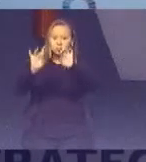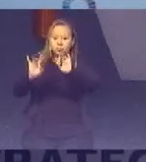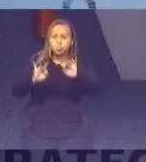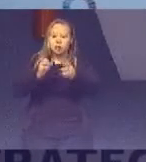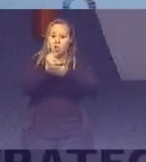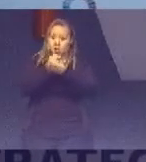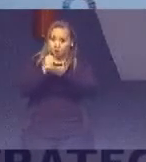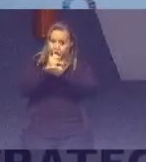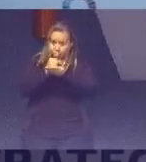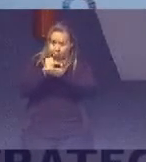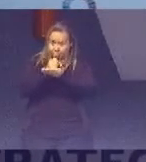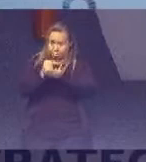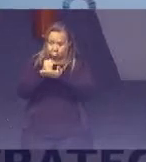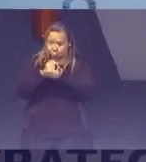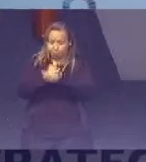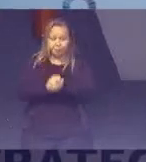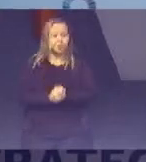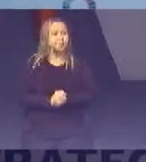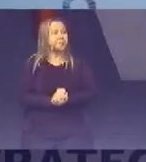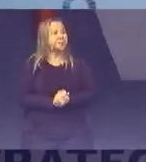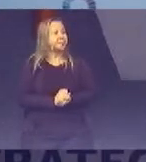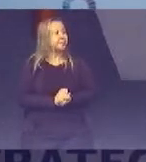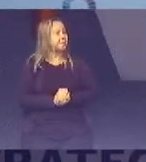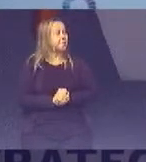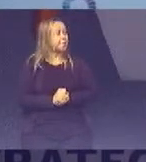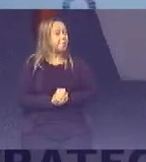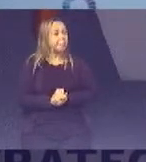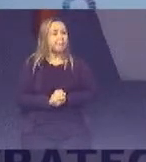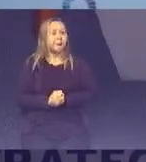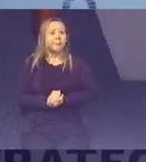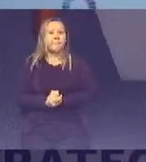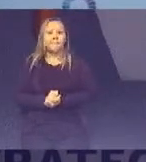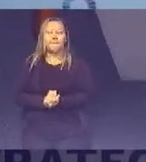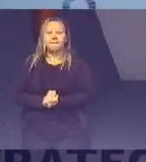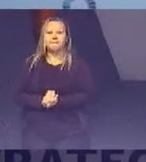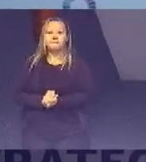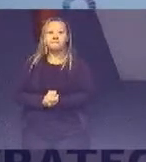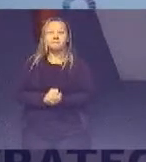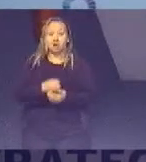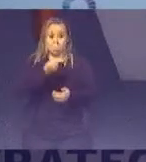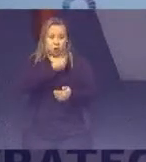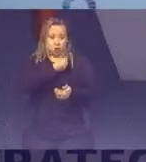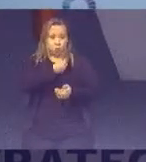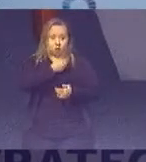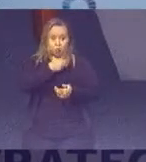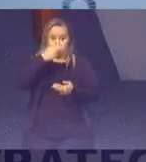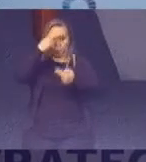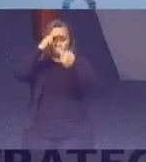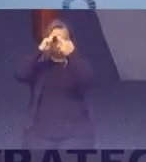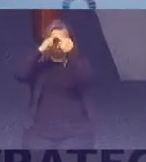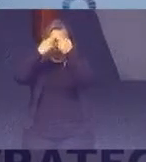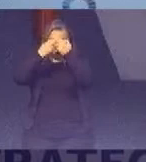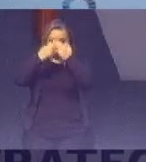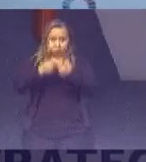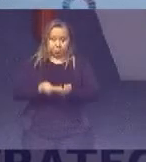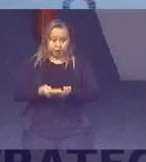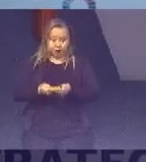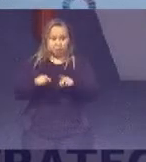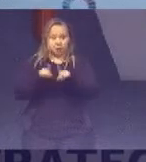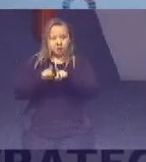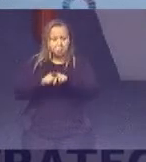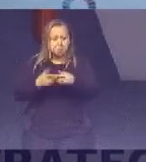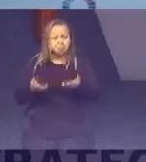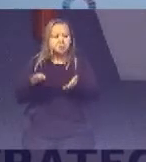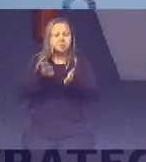medicamento Aqui o valor gasto Com Aqui o número De pacientes E nós chegamos Ao detalhe De